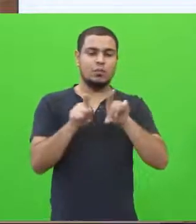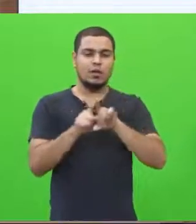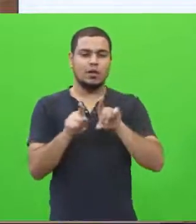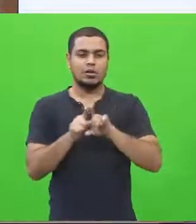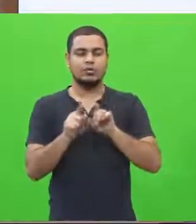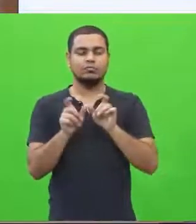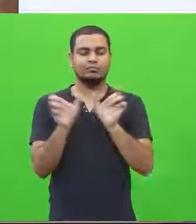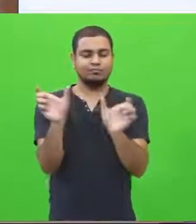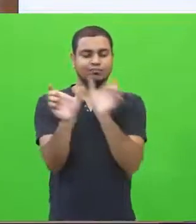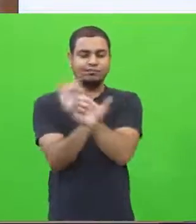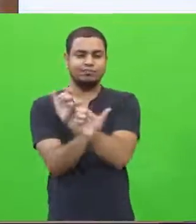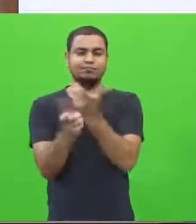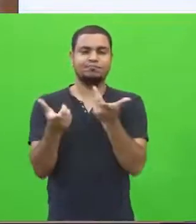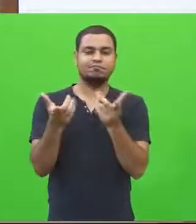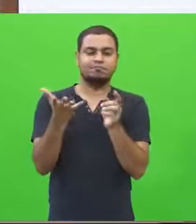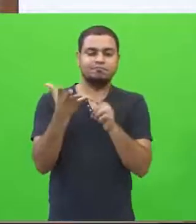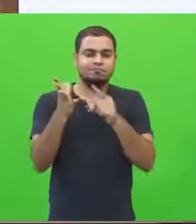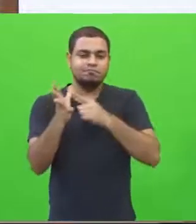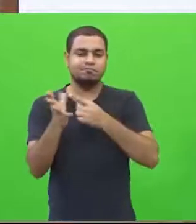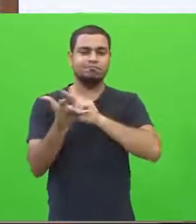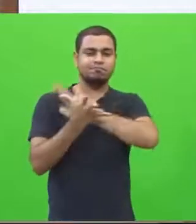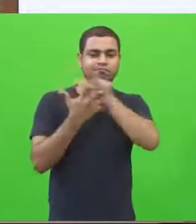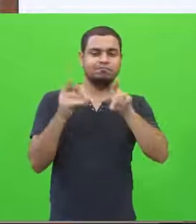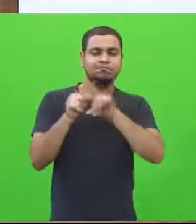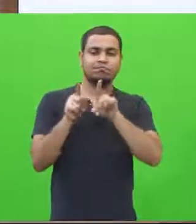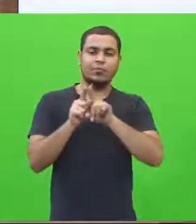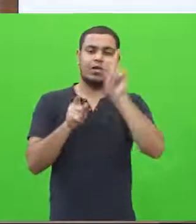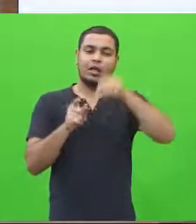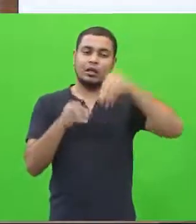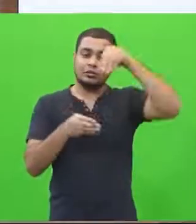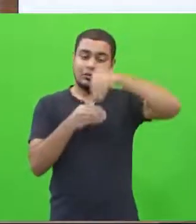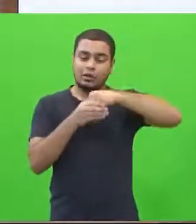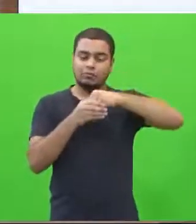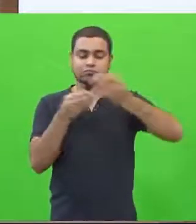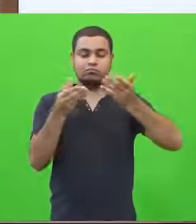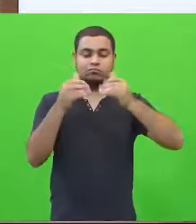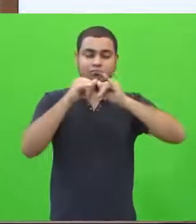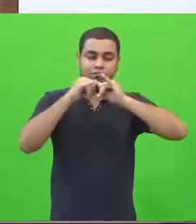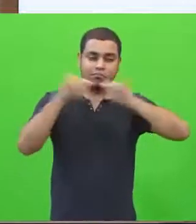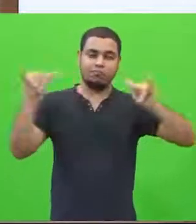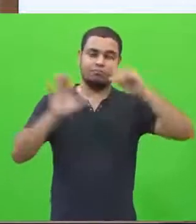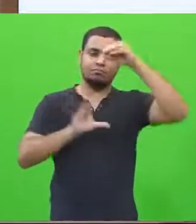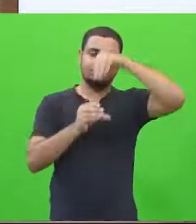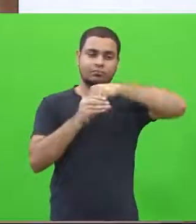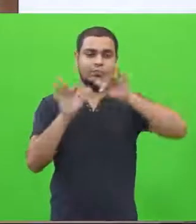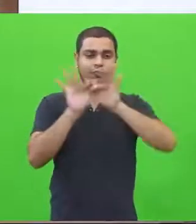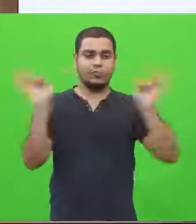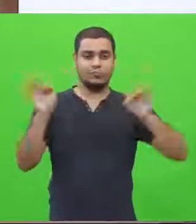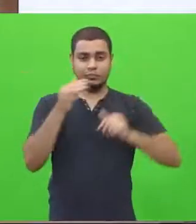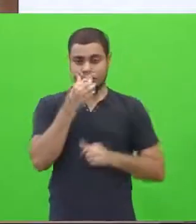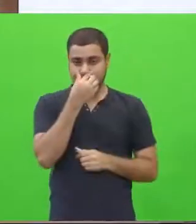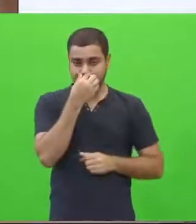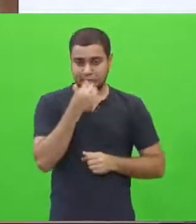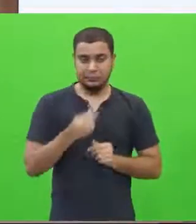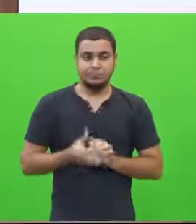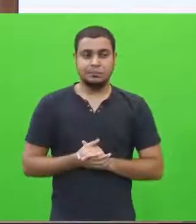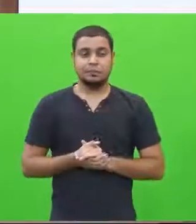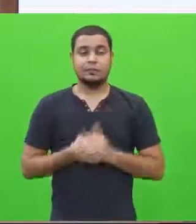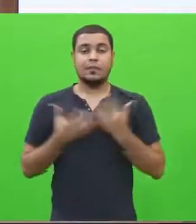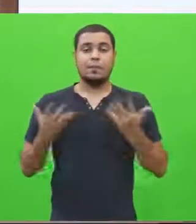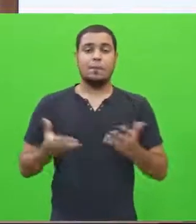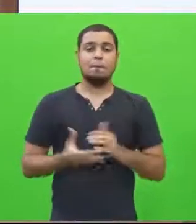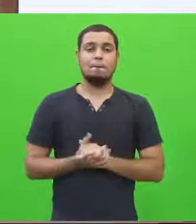algum aspecto na completude de uma mensagem, de uma ideia. De uma frase. Então, no caso,